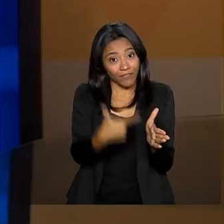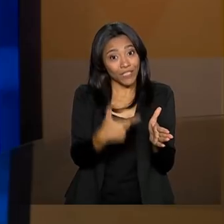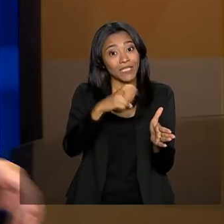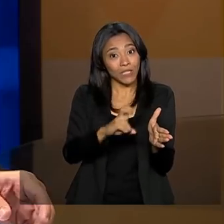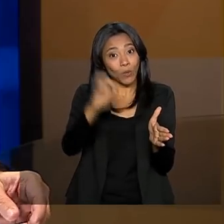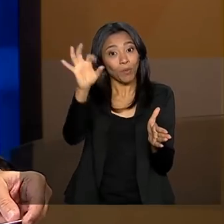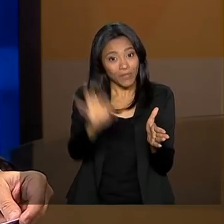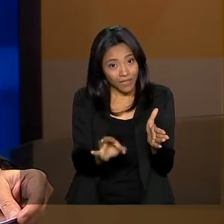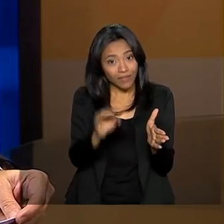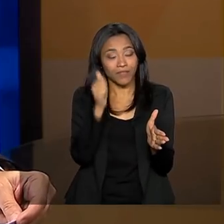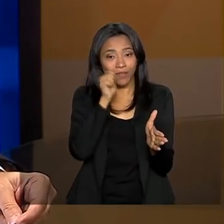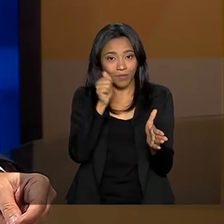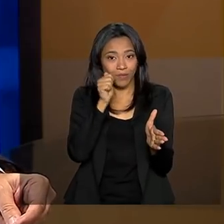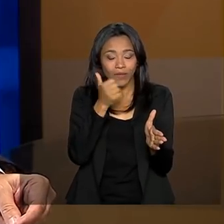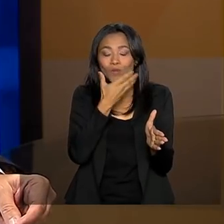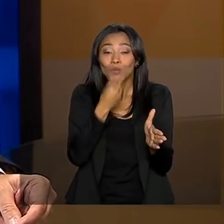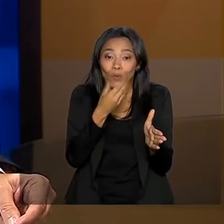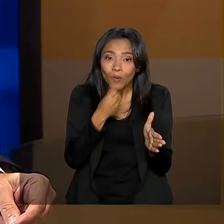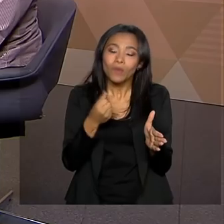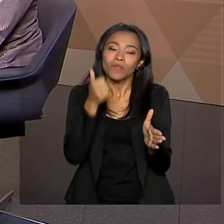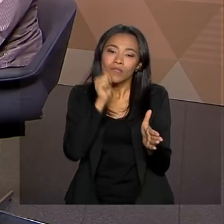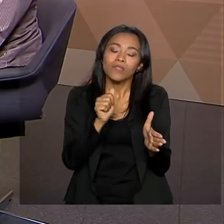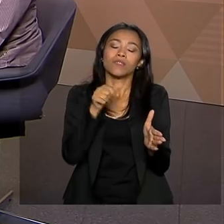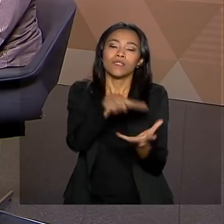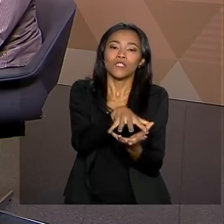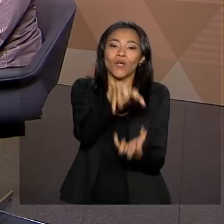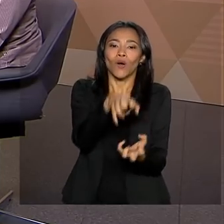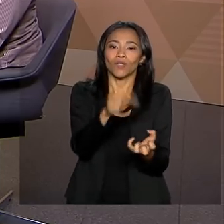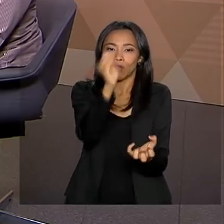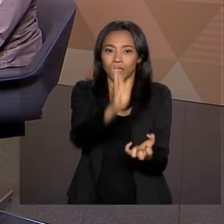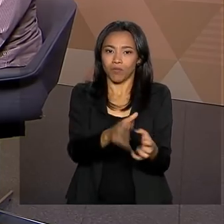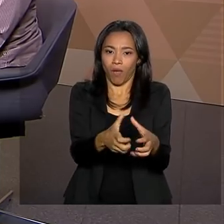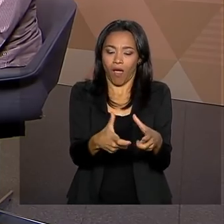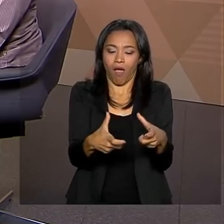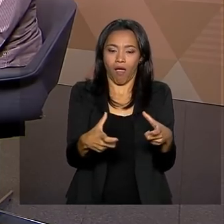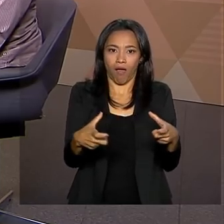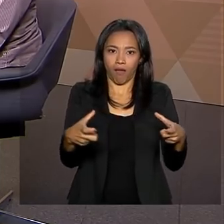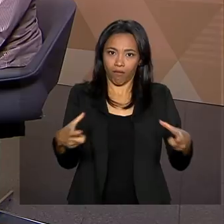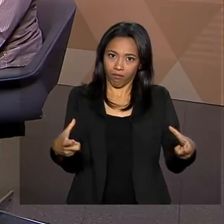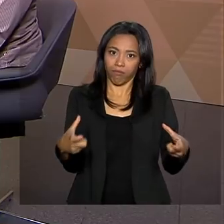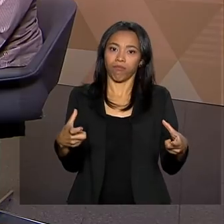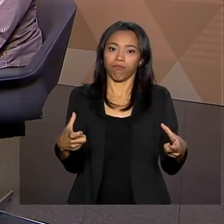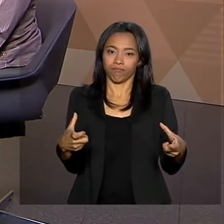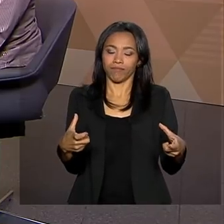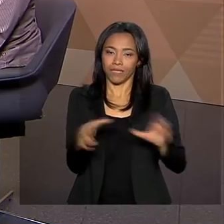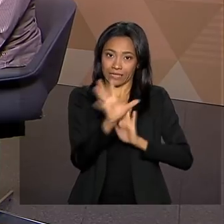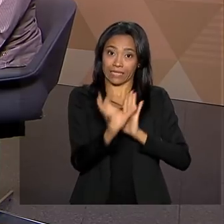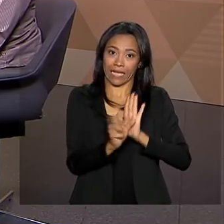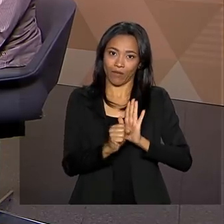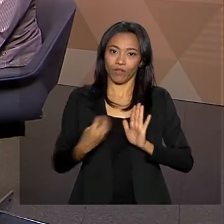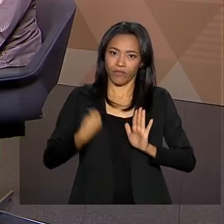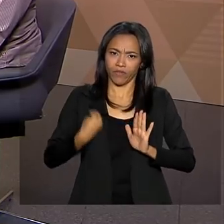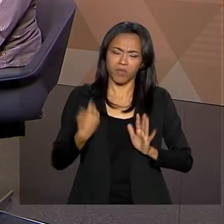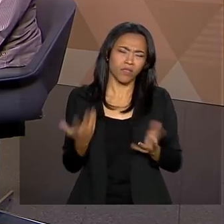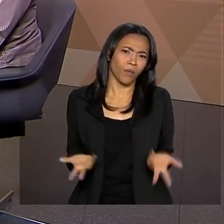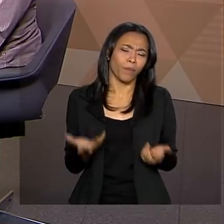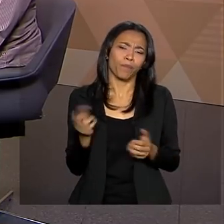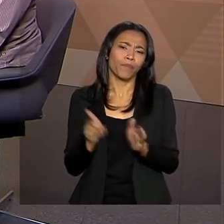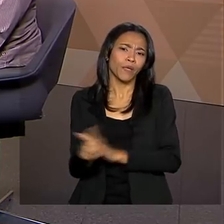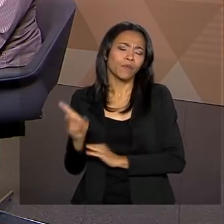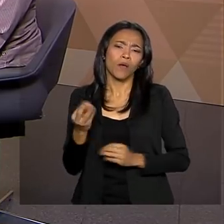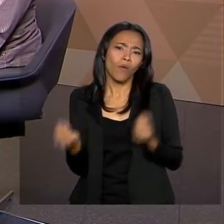% da população brasileira, talvez antes da metade desse século em que vivemos. Como enfrentar